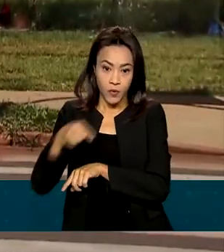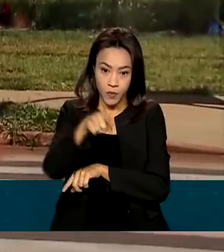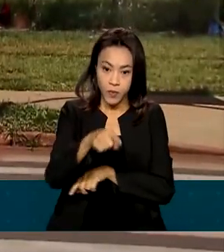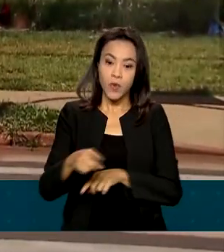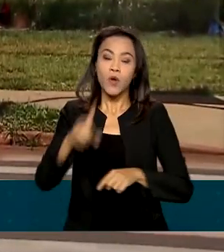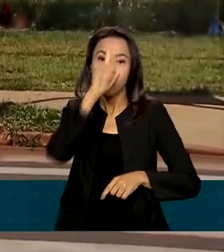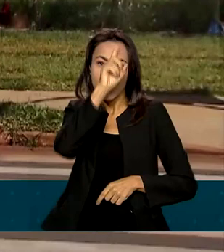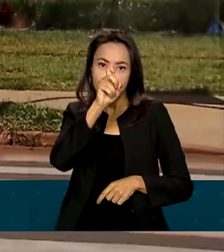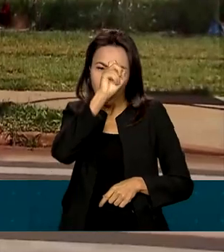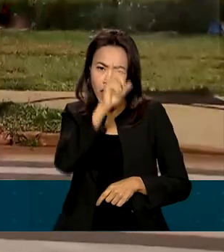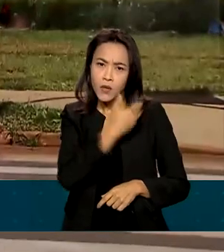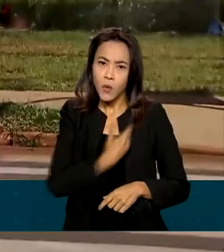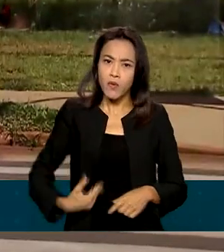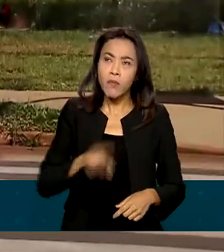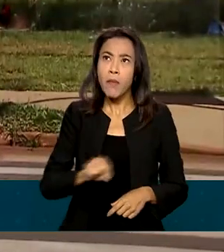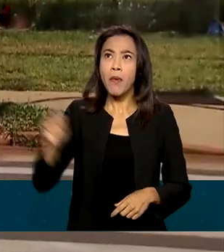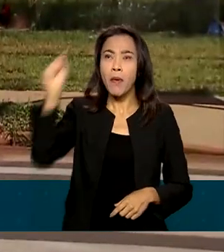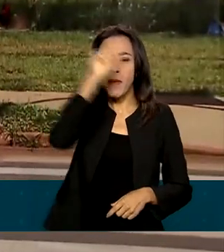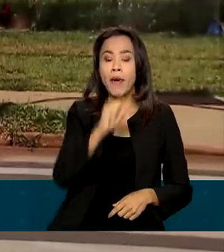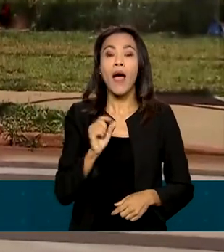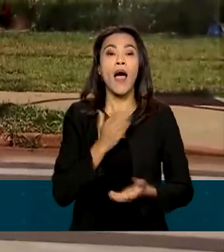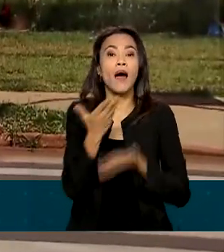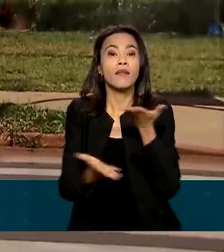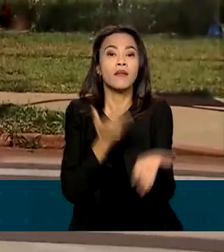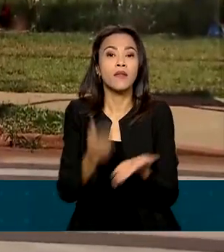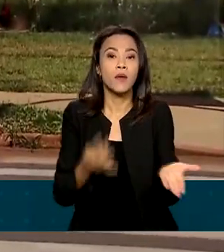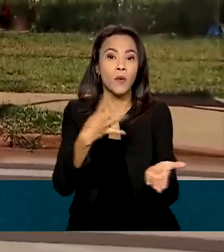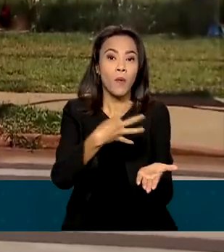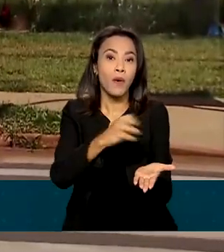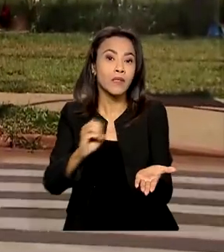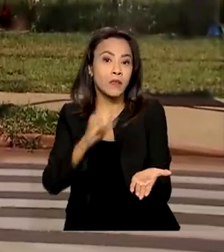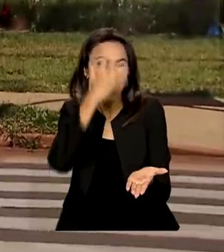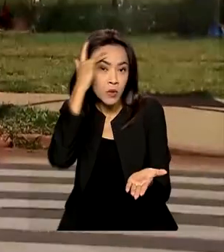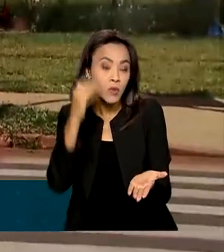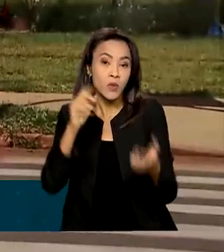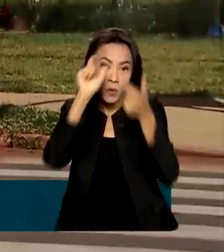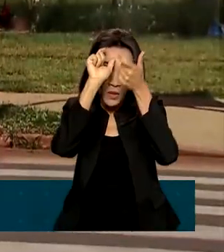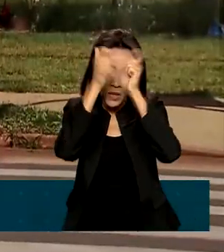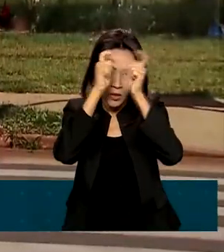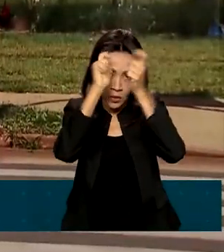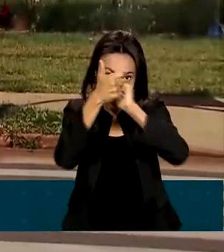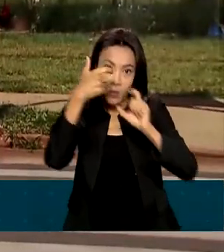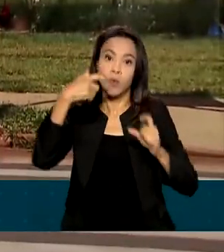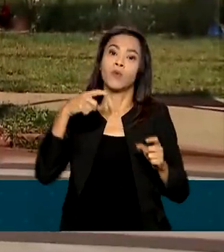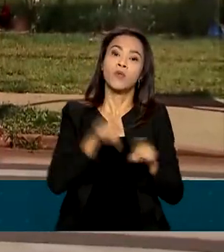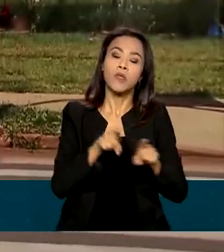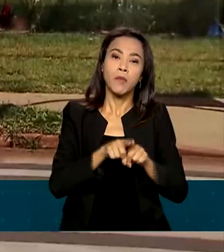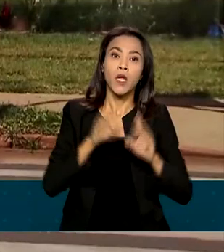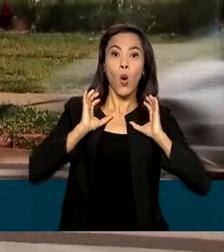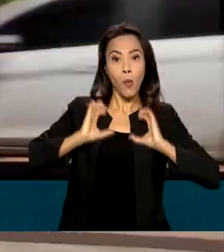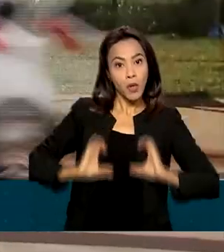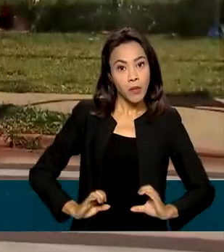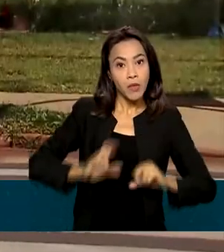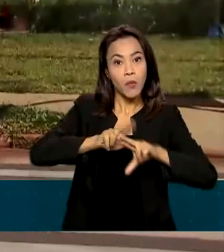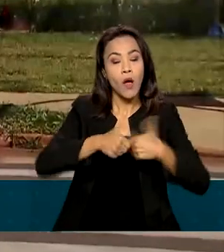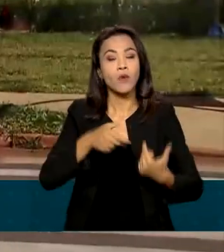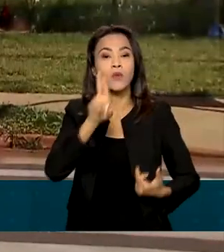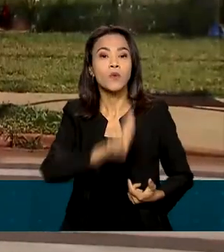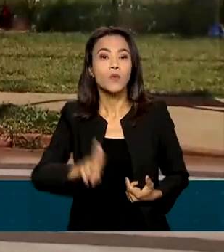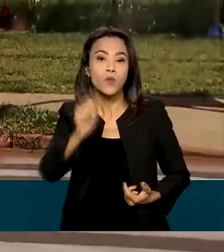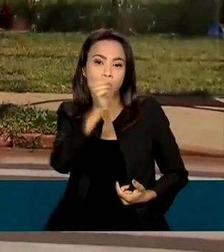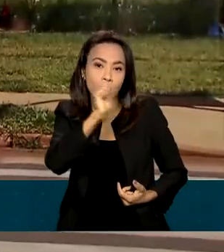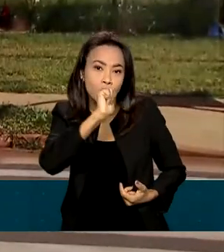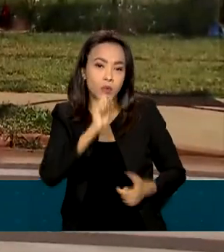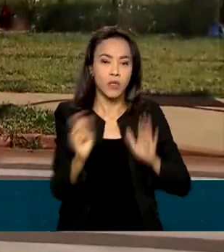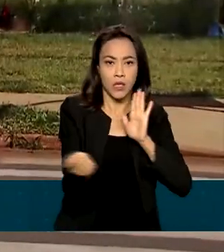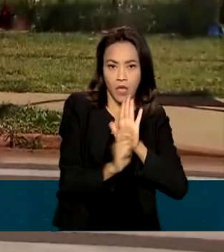400 mil pessoas em todo o país com transtornos mentais e de comportamento por causa do uso de álcool e